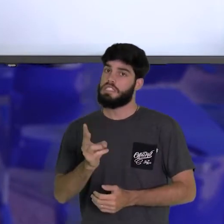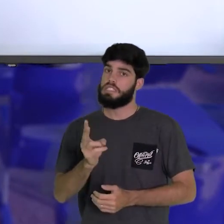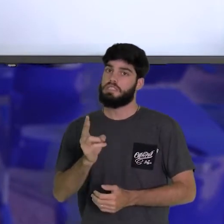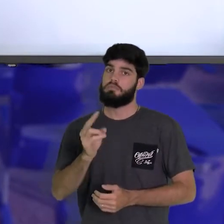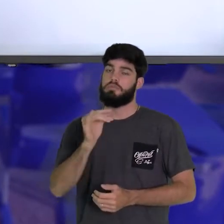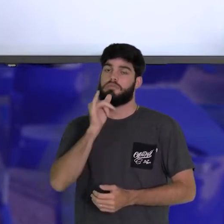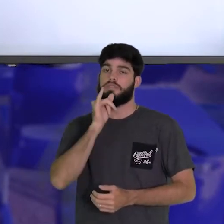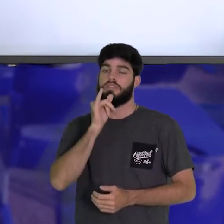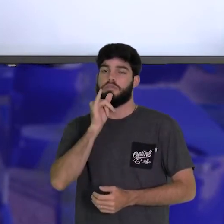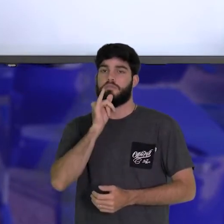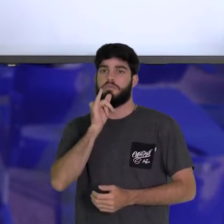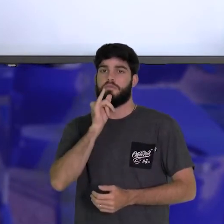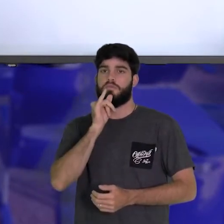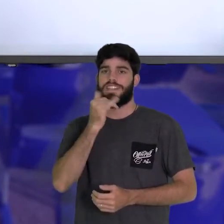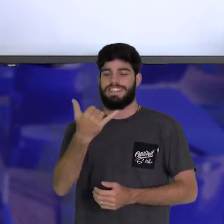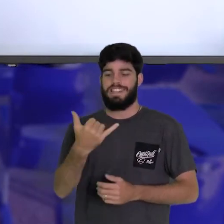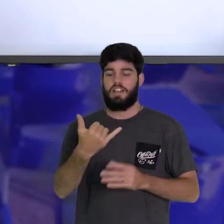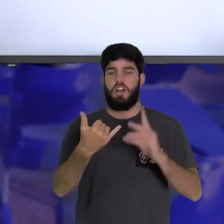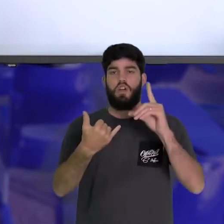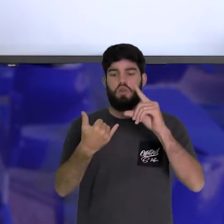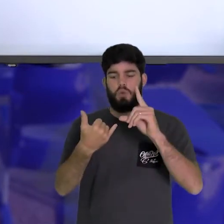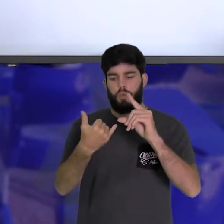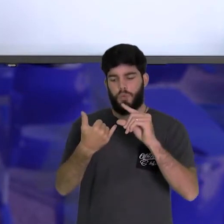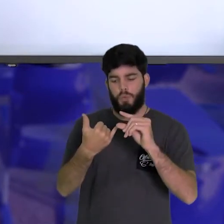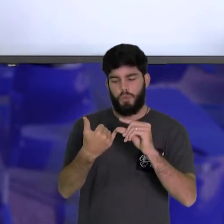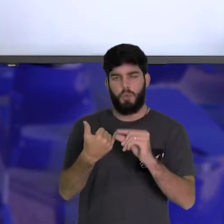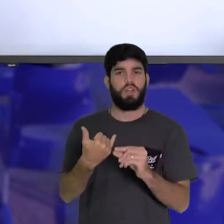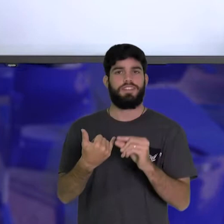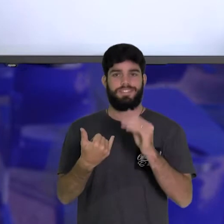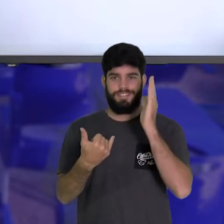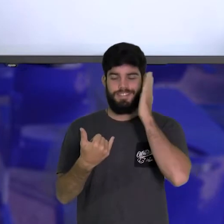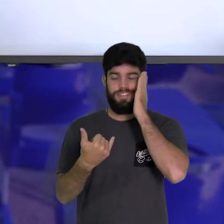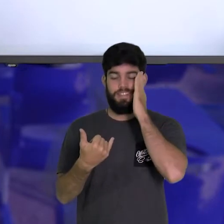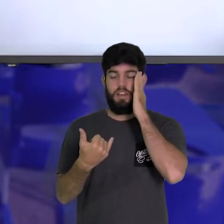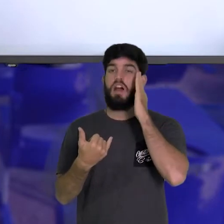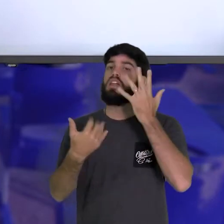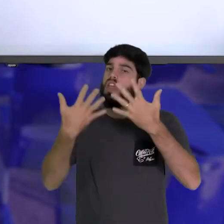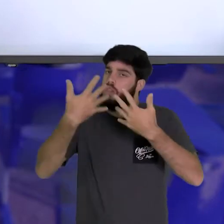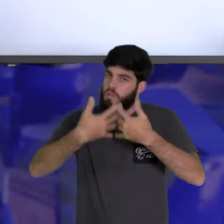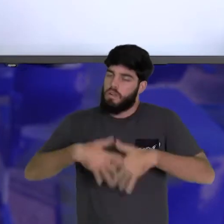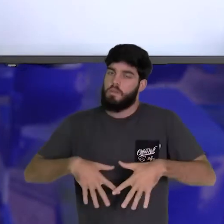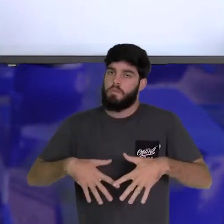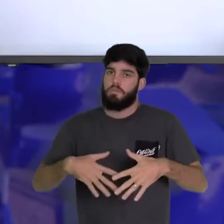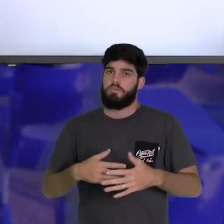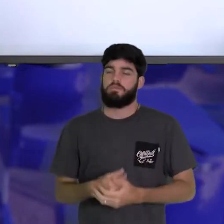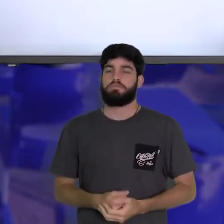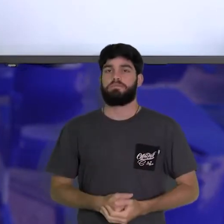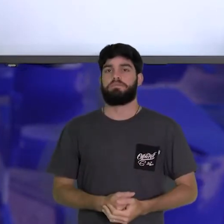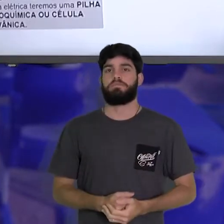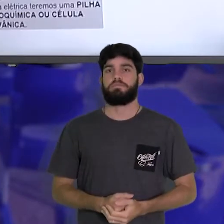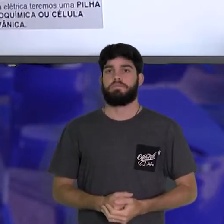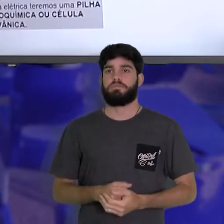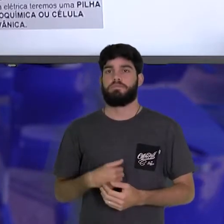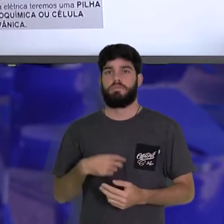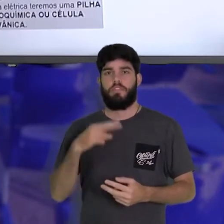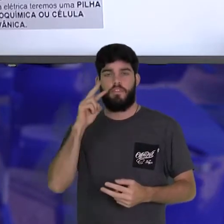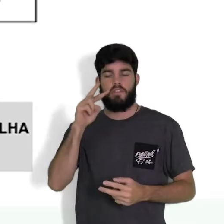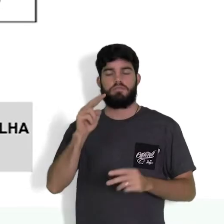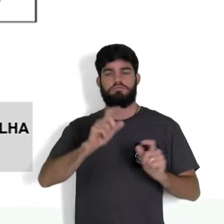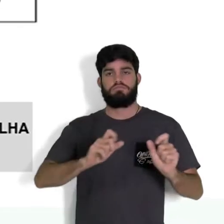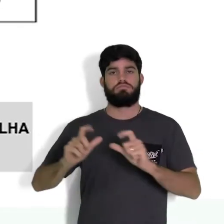descarregando. E um detalhe extremamente importante. Me acompanha por aqui pelo slide.